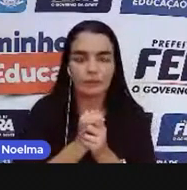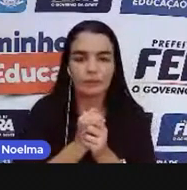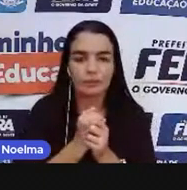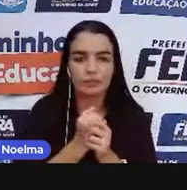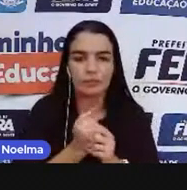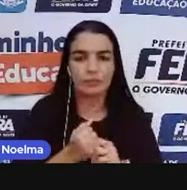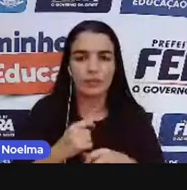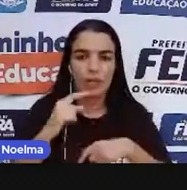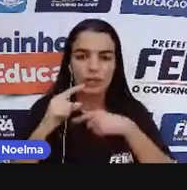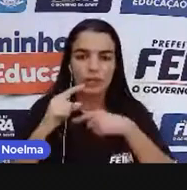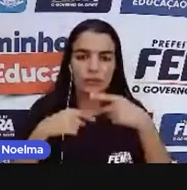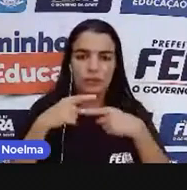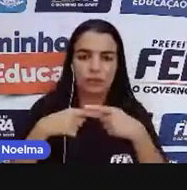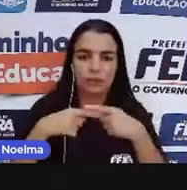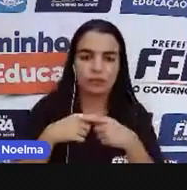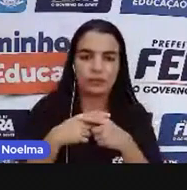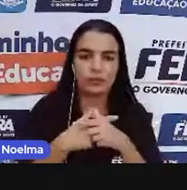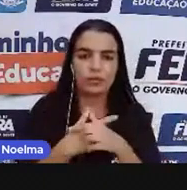melaço.